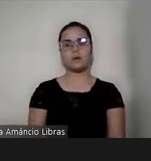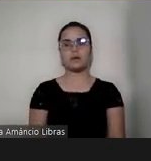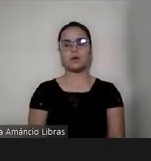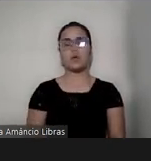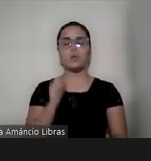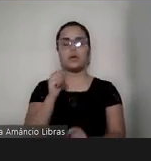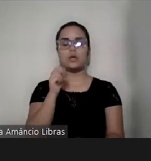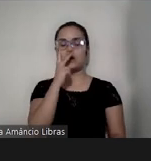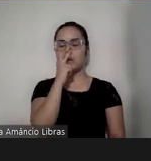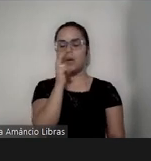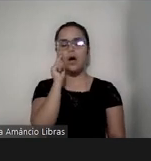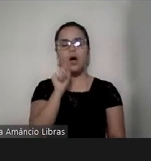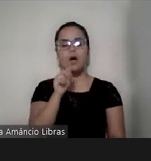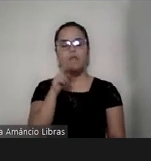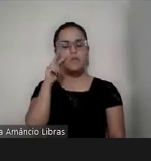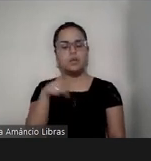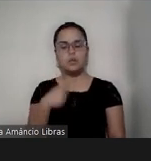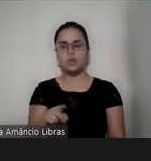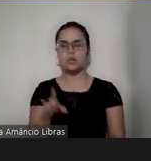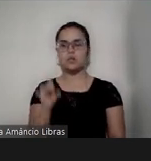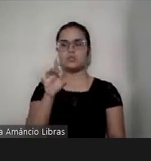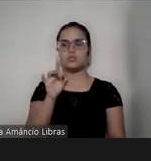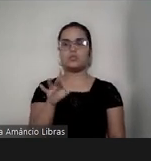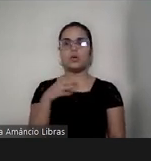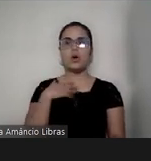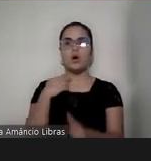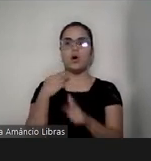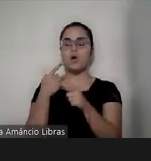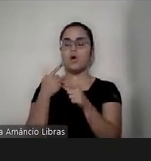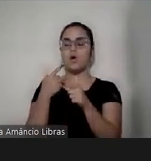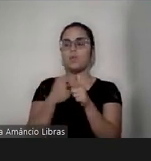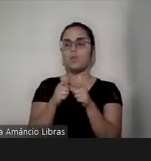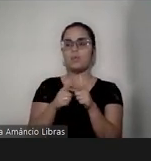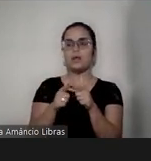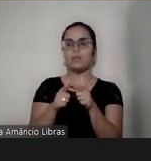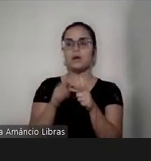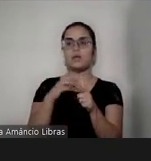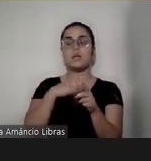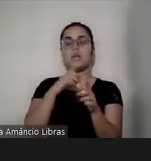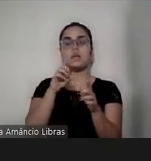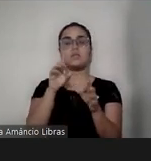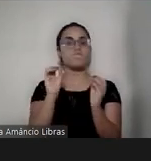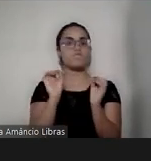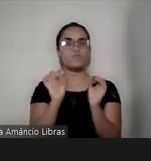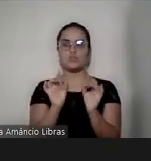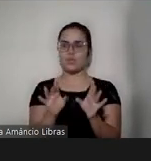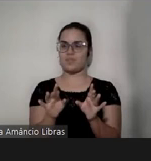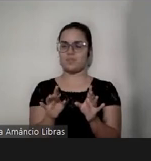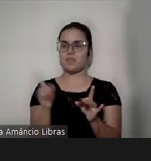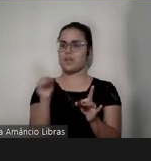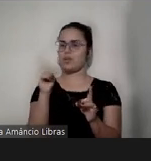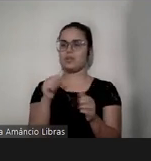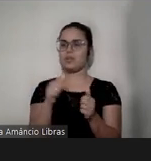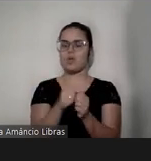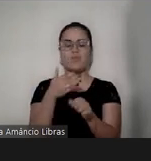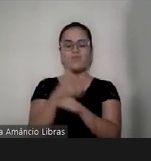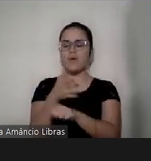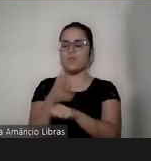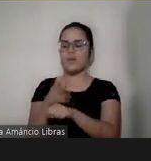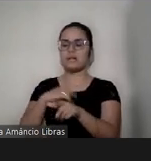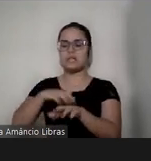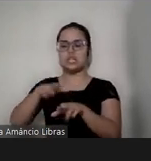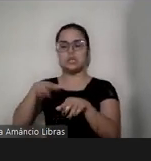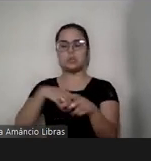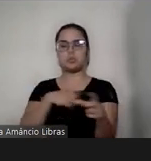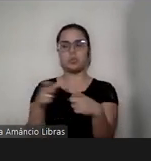no Gabriel? Eu enxergava síndrome de Dow, eu enxergava o autismo. E aí eu não encaixava ele em lugar nenhum, e